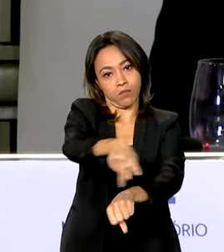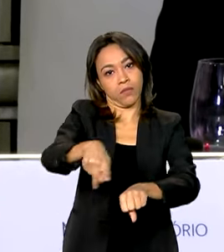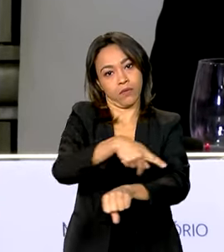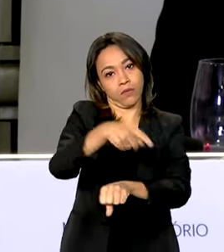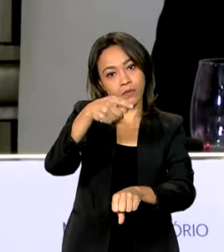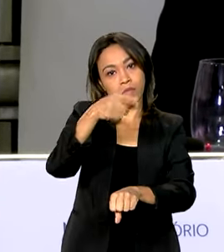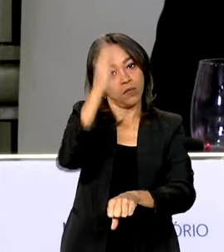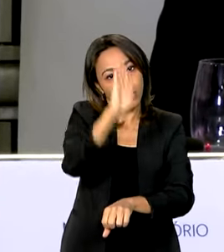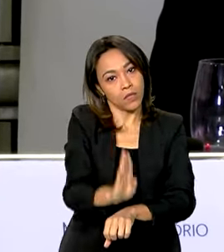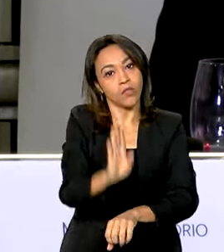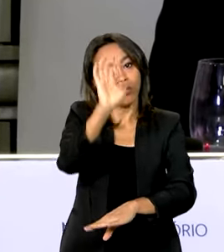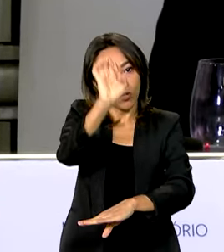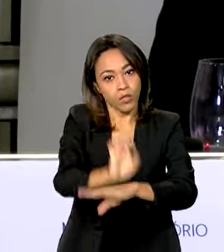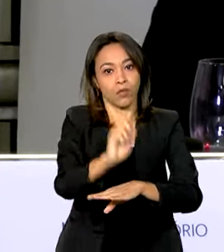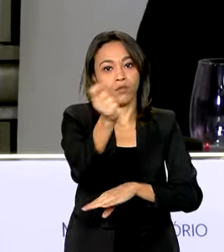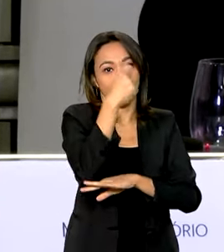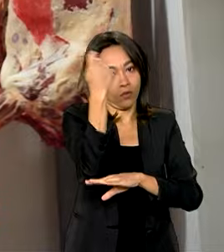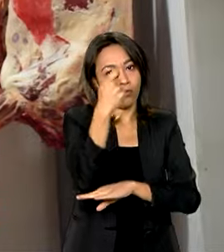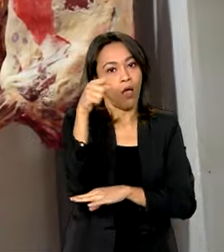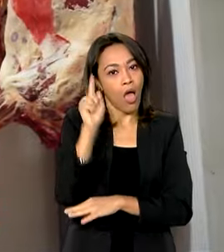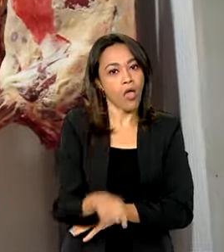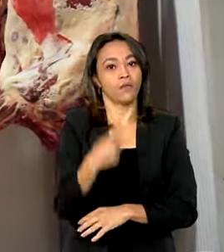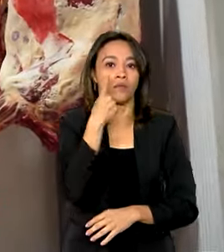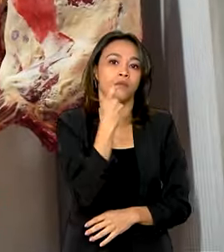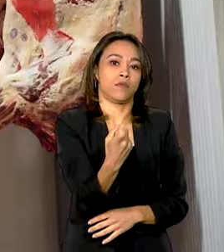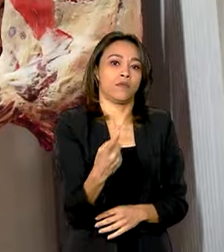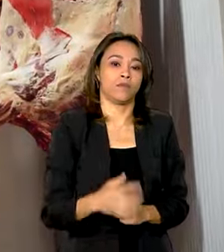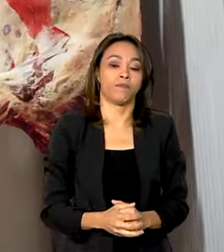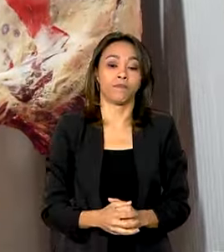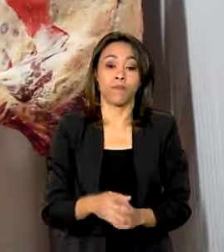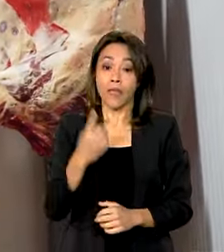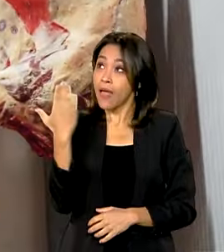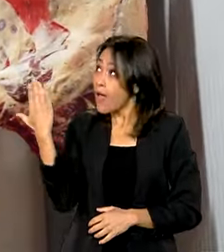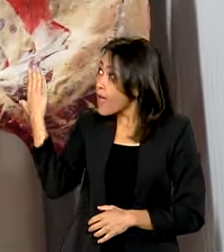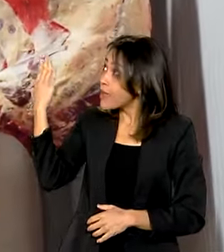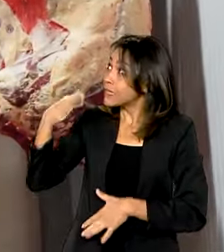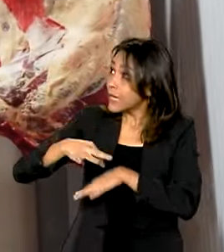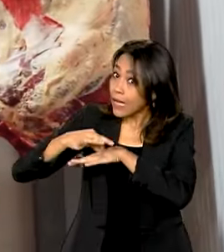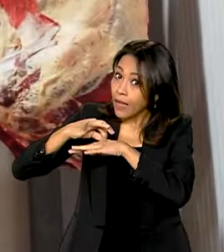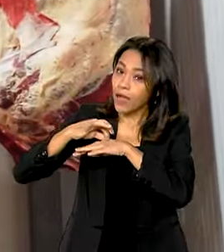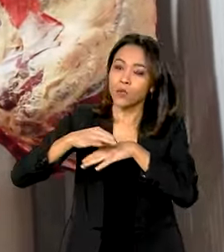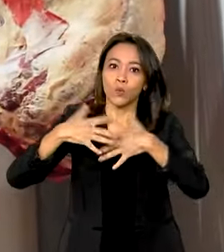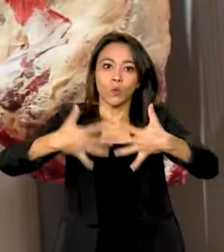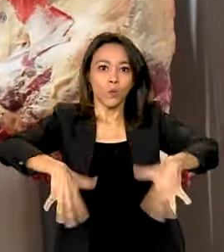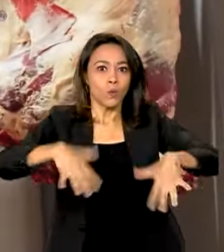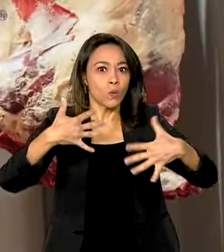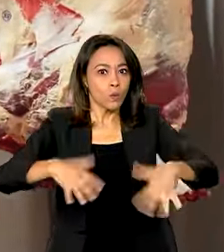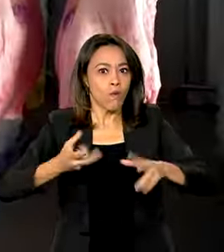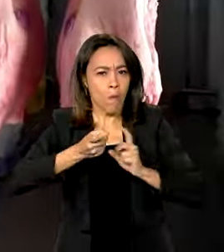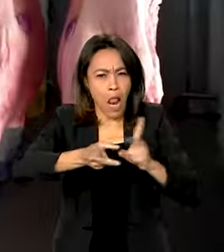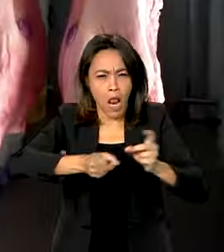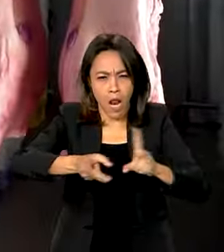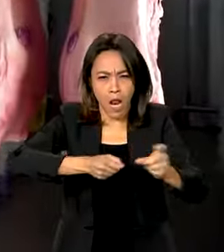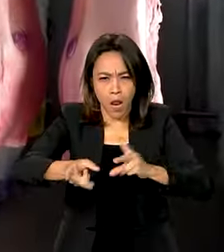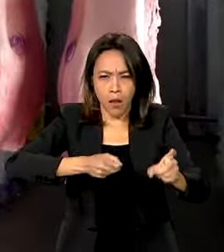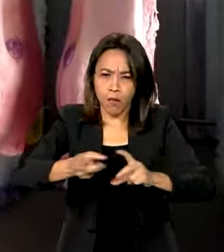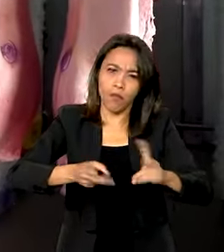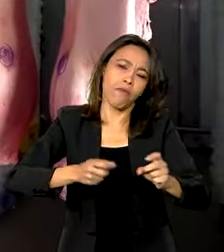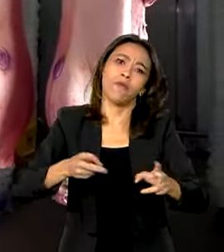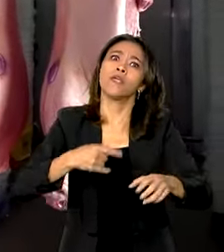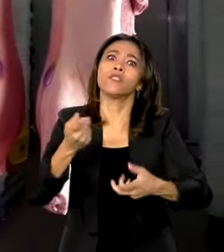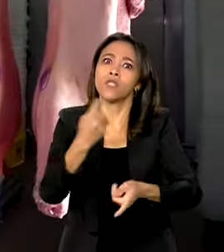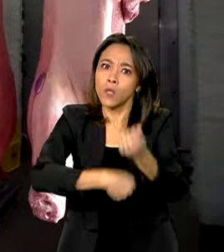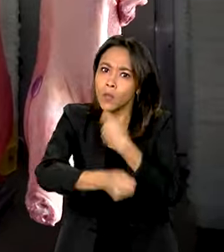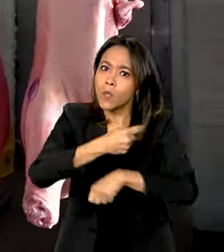interessa ao Rio Grande do Sul, nesse instante. O setor de proteína animal tem muito peso na economia brasileira e a estimativa